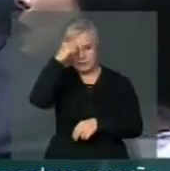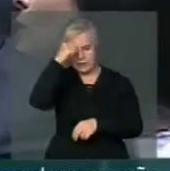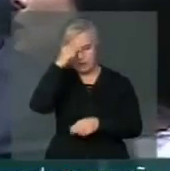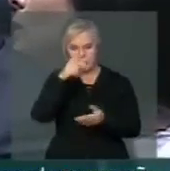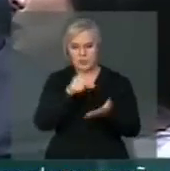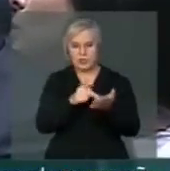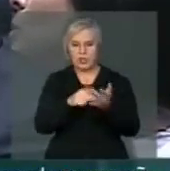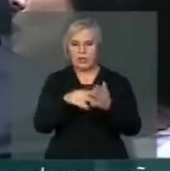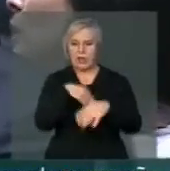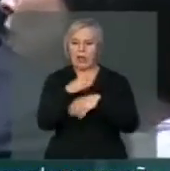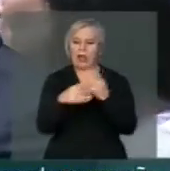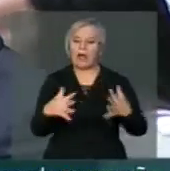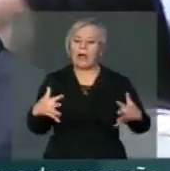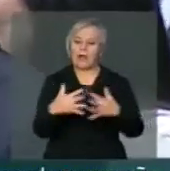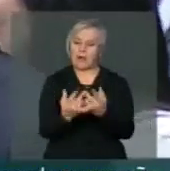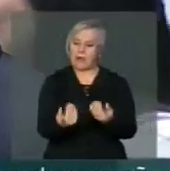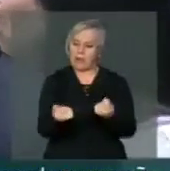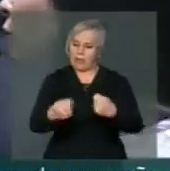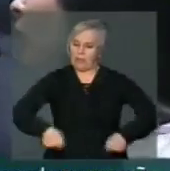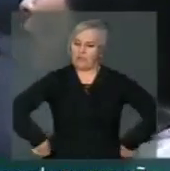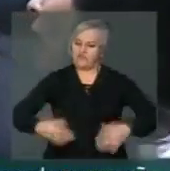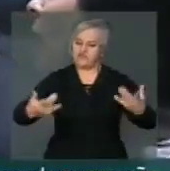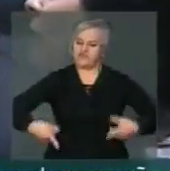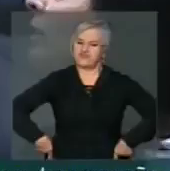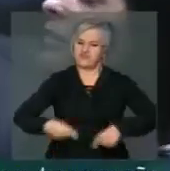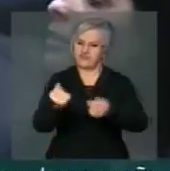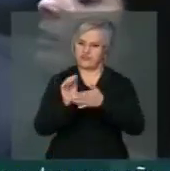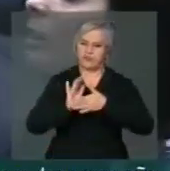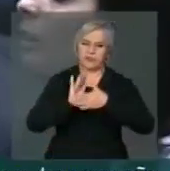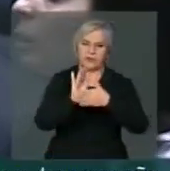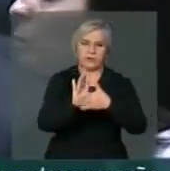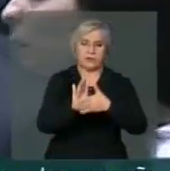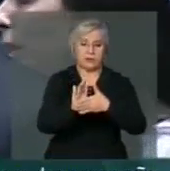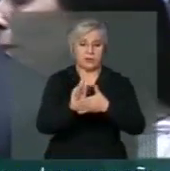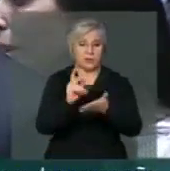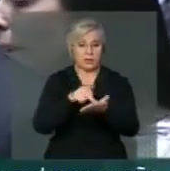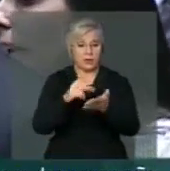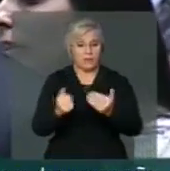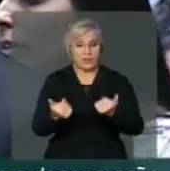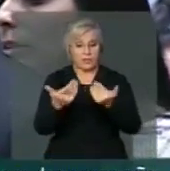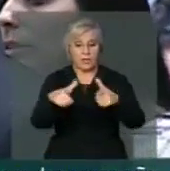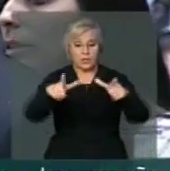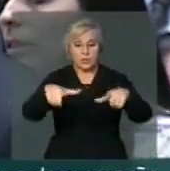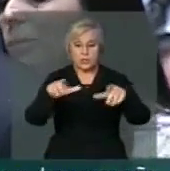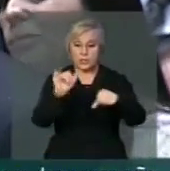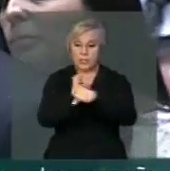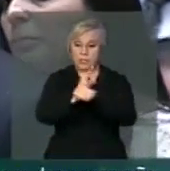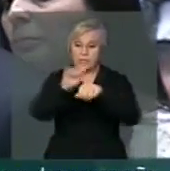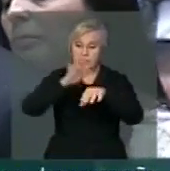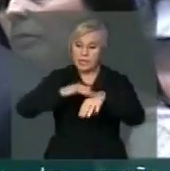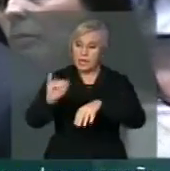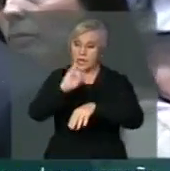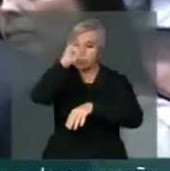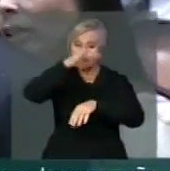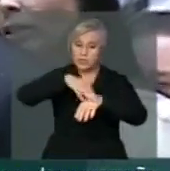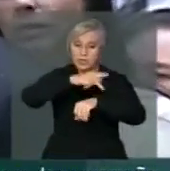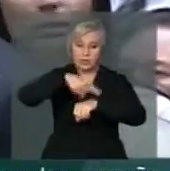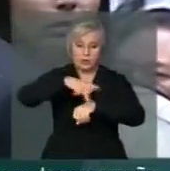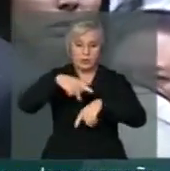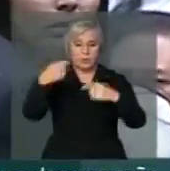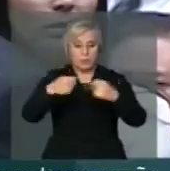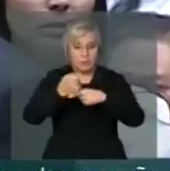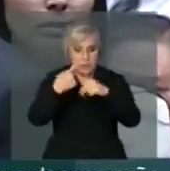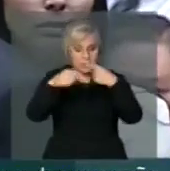farra com recursos, uma farra com incentivos que são dados a uma região estratégica do país que precisa de